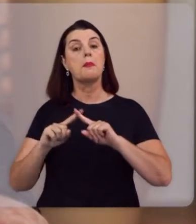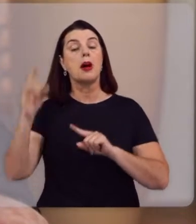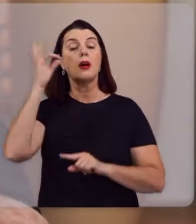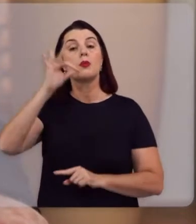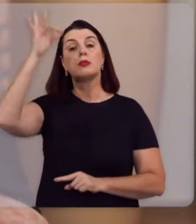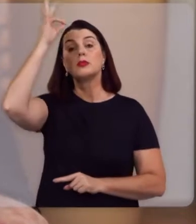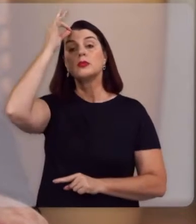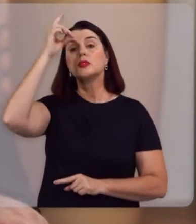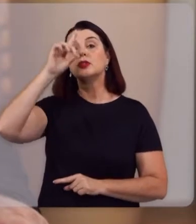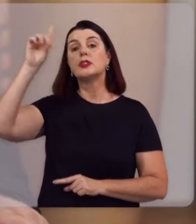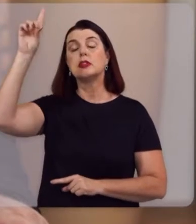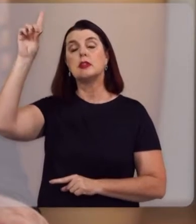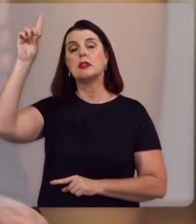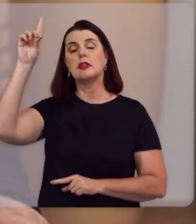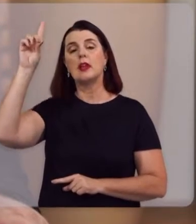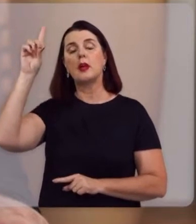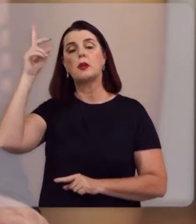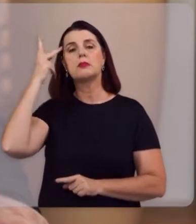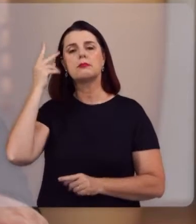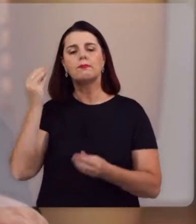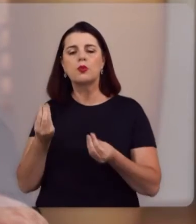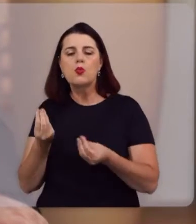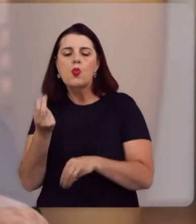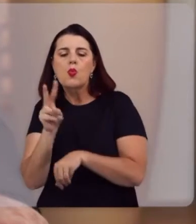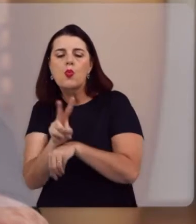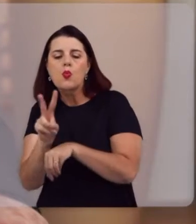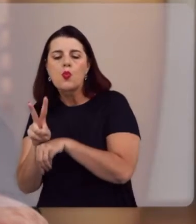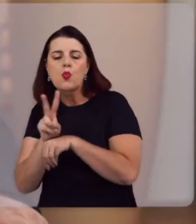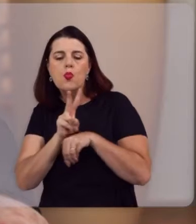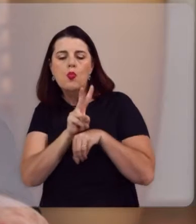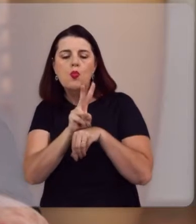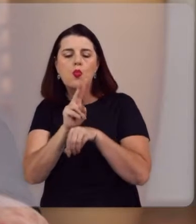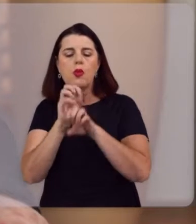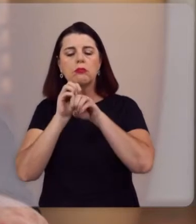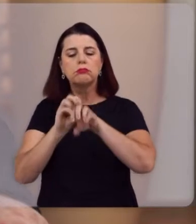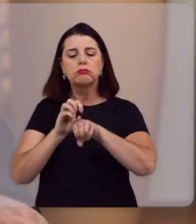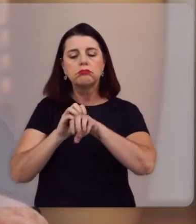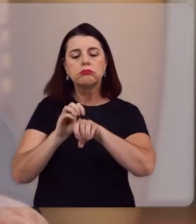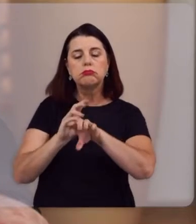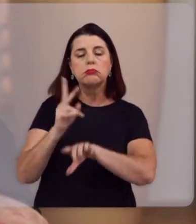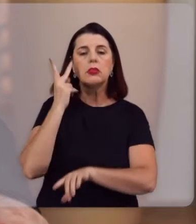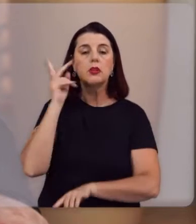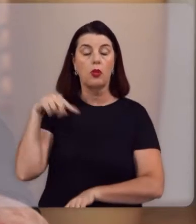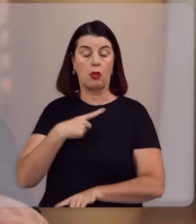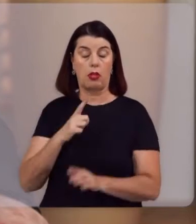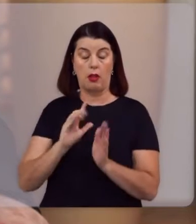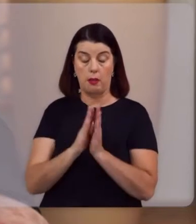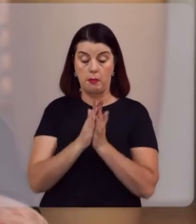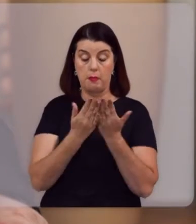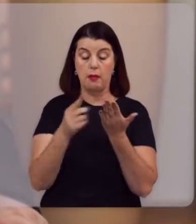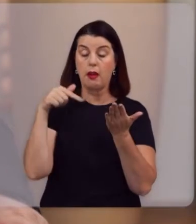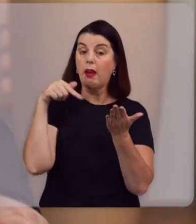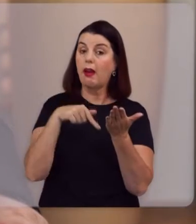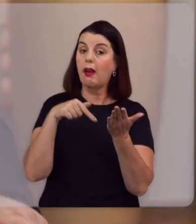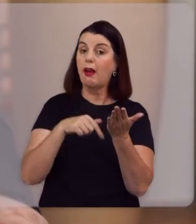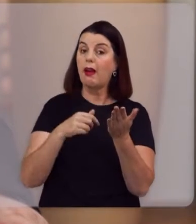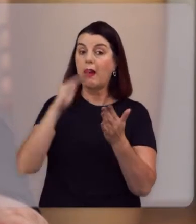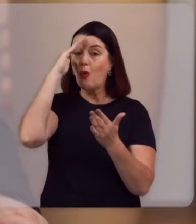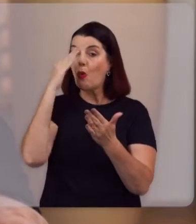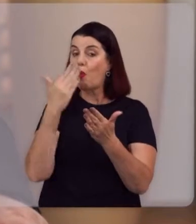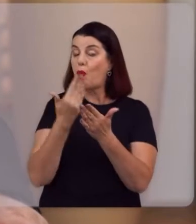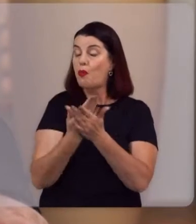Espírito de Deus preservou esses autores de erro, de maneira que nós temos em nossas mãos, com grande